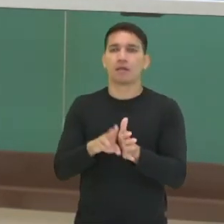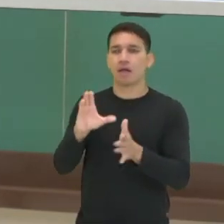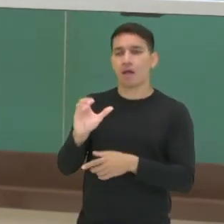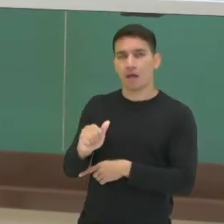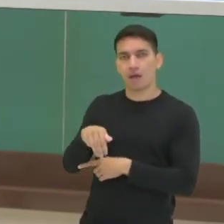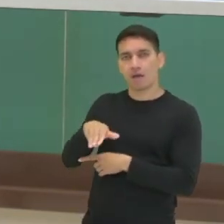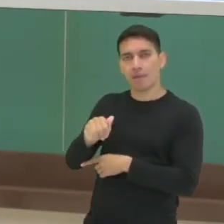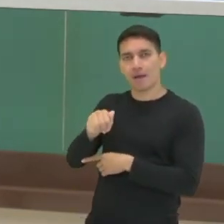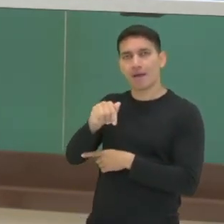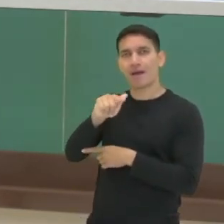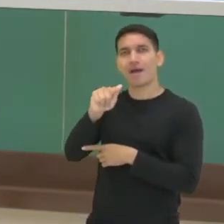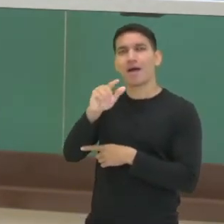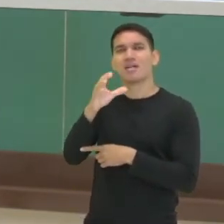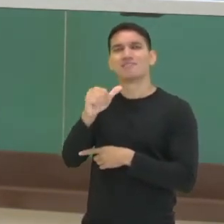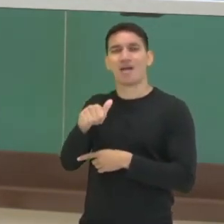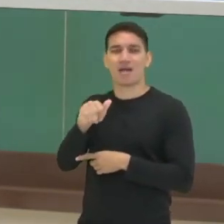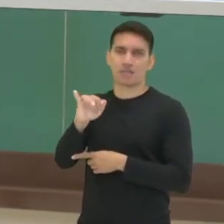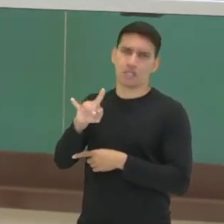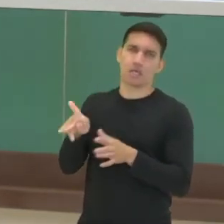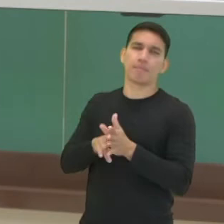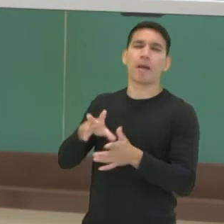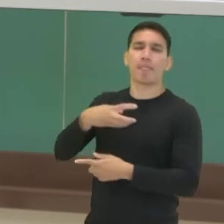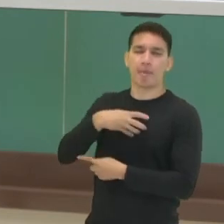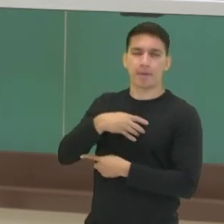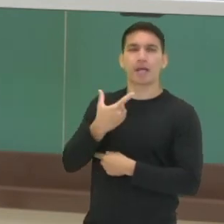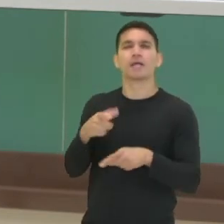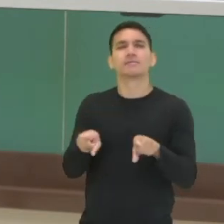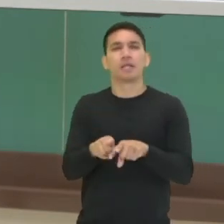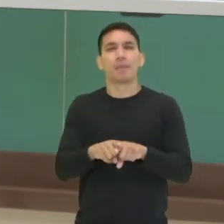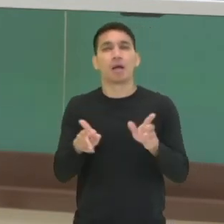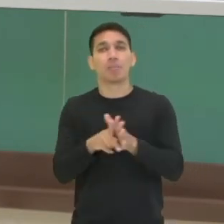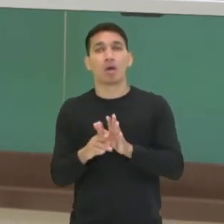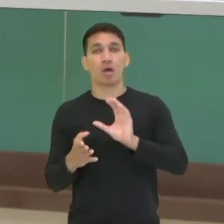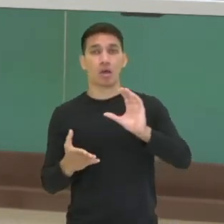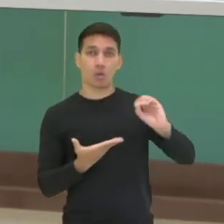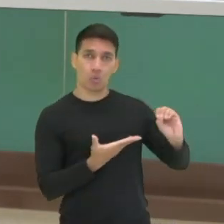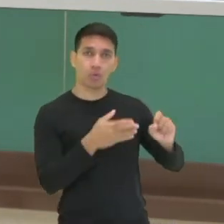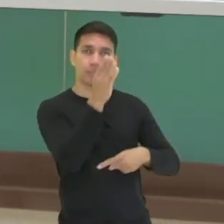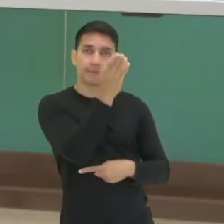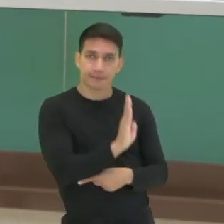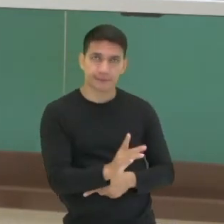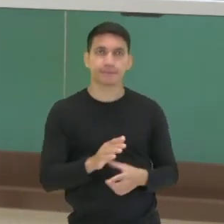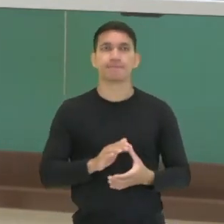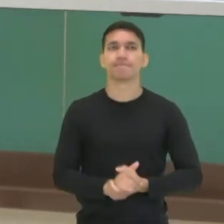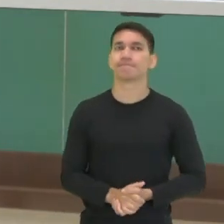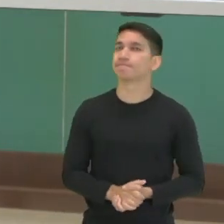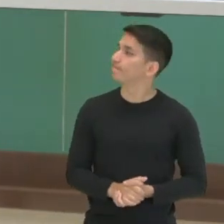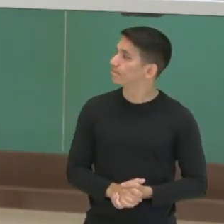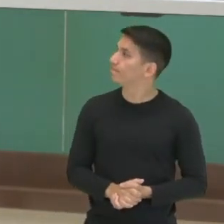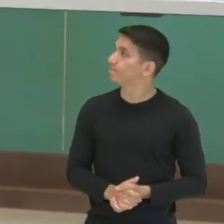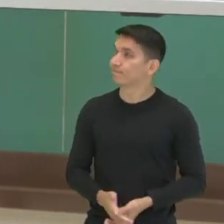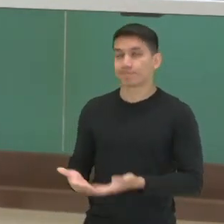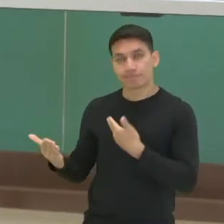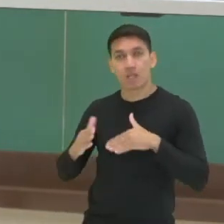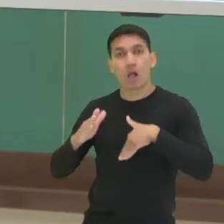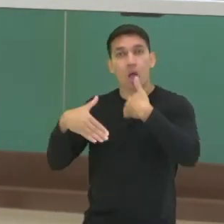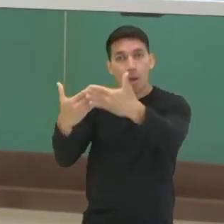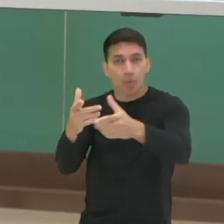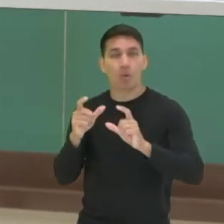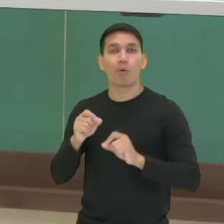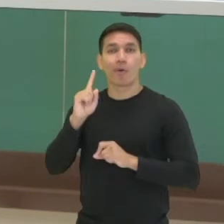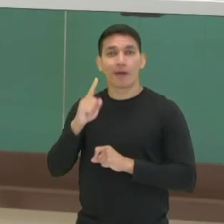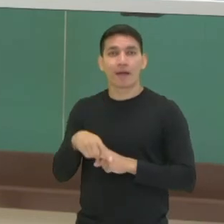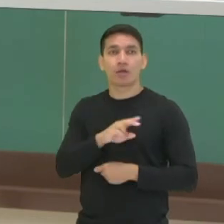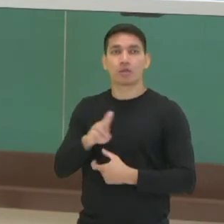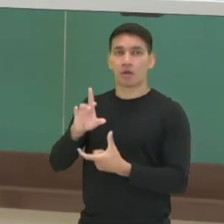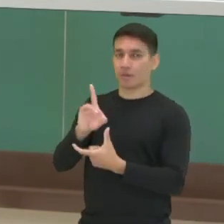Bahia e outras regiões mais, como as do centro-oeste do Brasil, ok? Então, esse processo é chamado